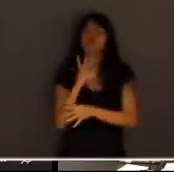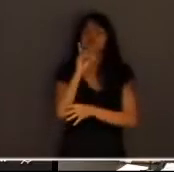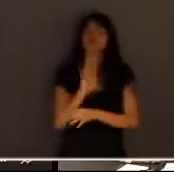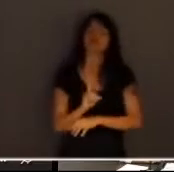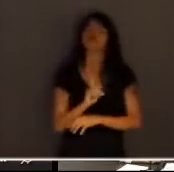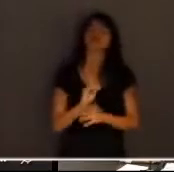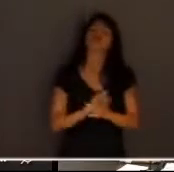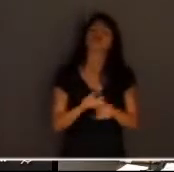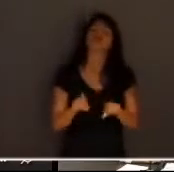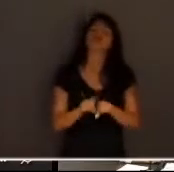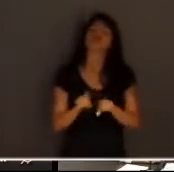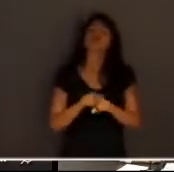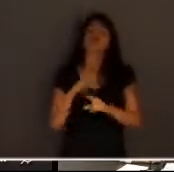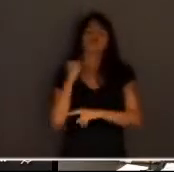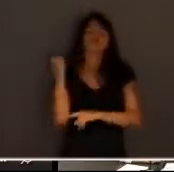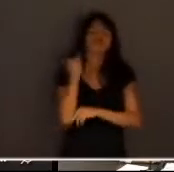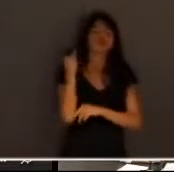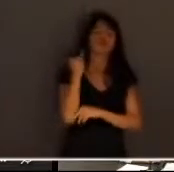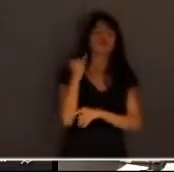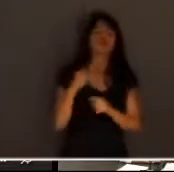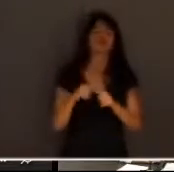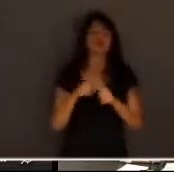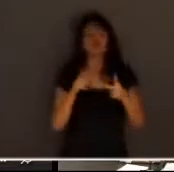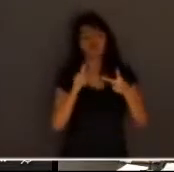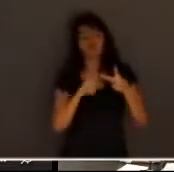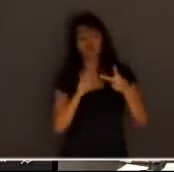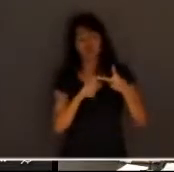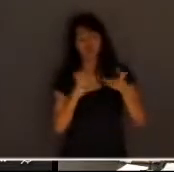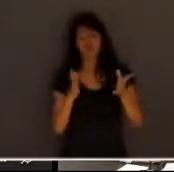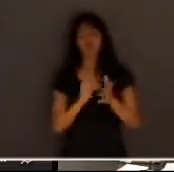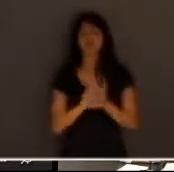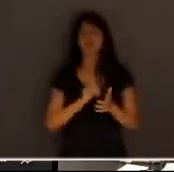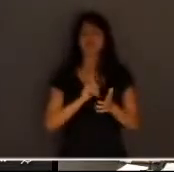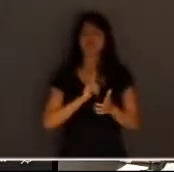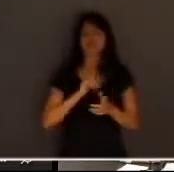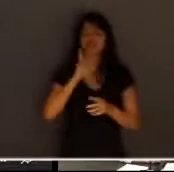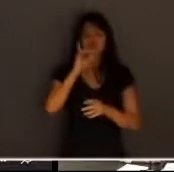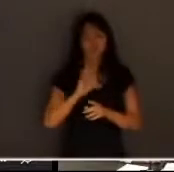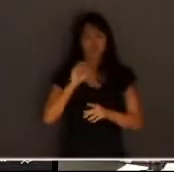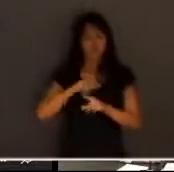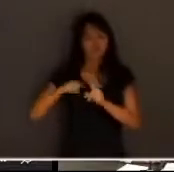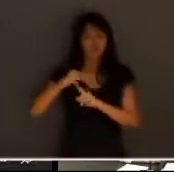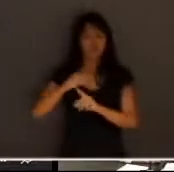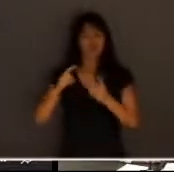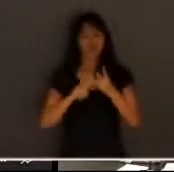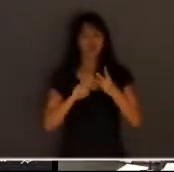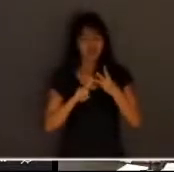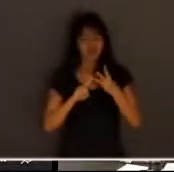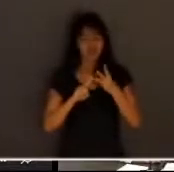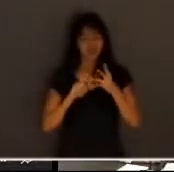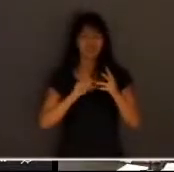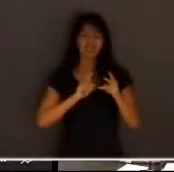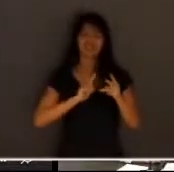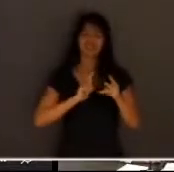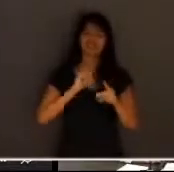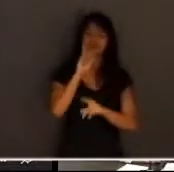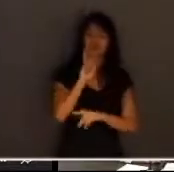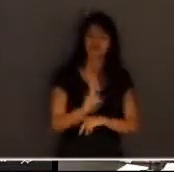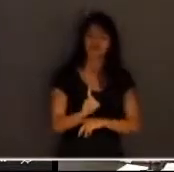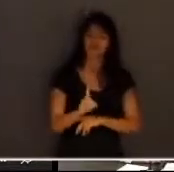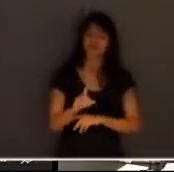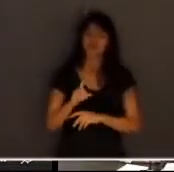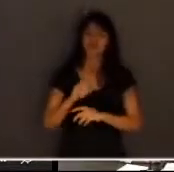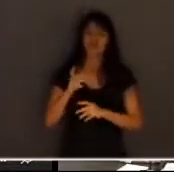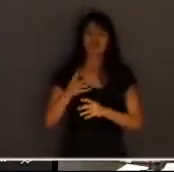geração nós temos as liberdades públicas na segunda geração nós temos os direitos sociais a terceira geração nós temos o direito à